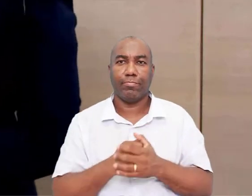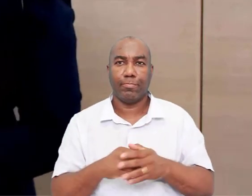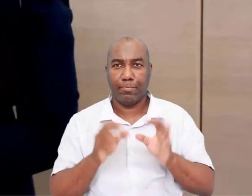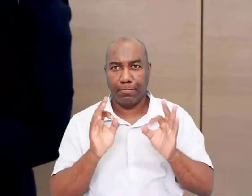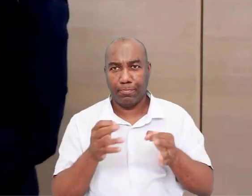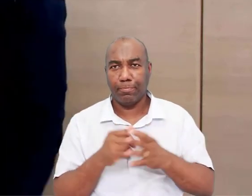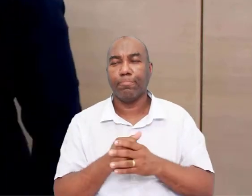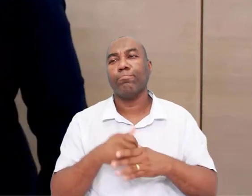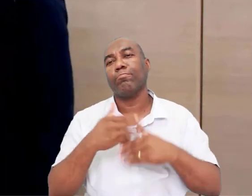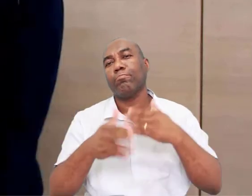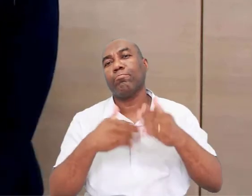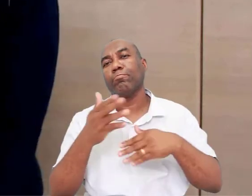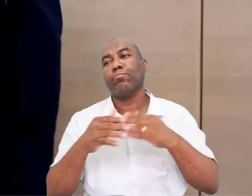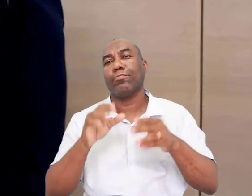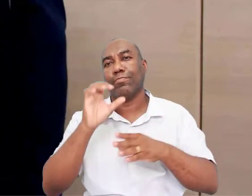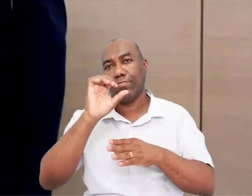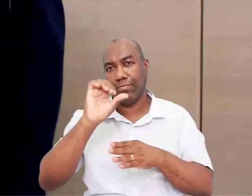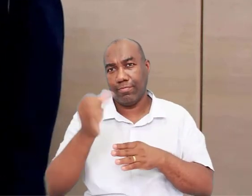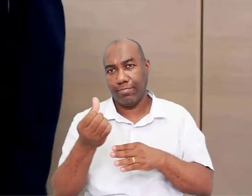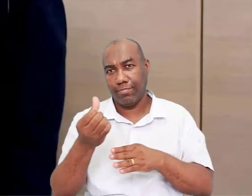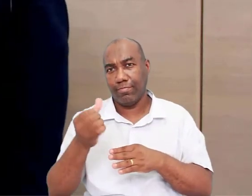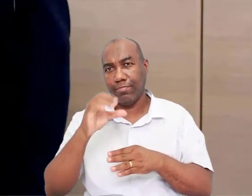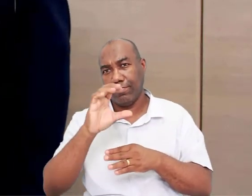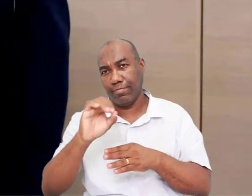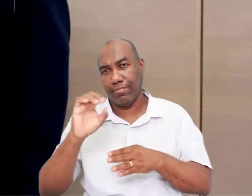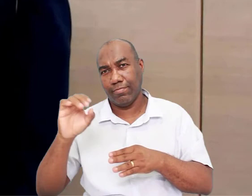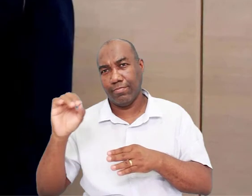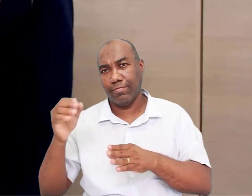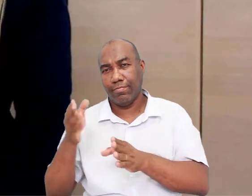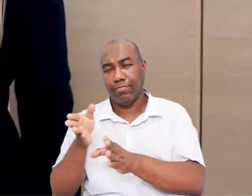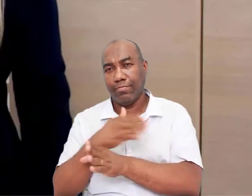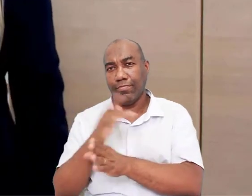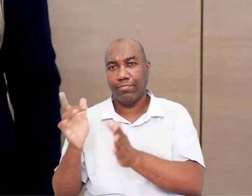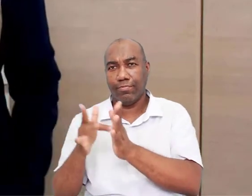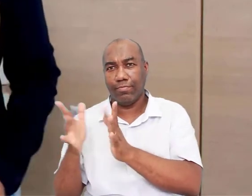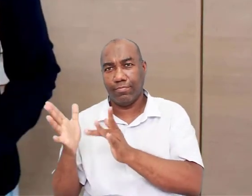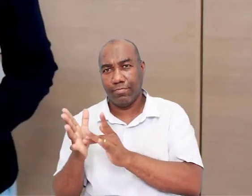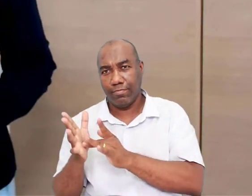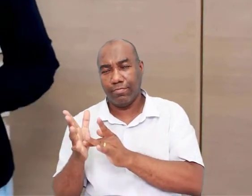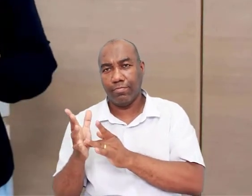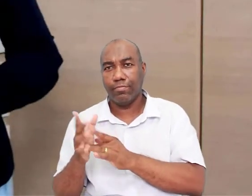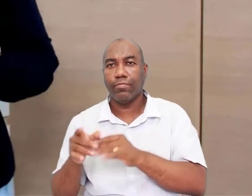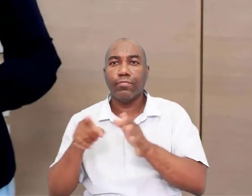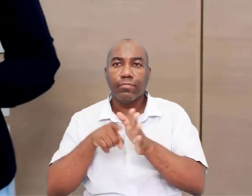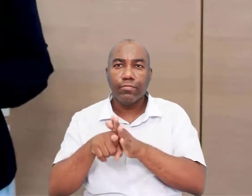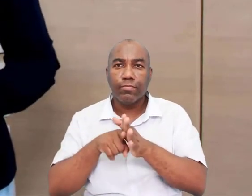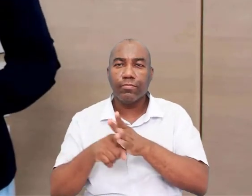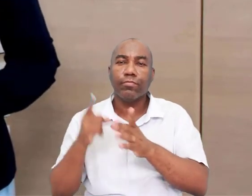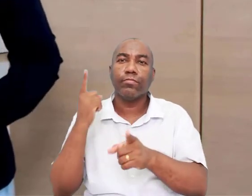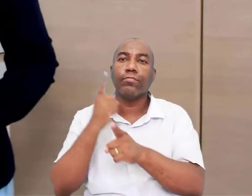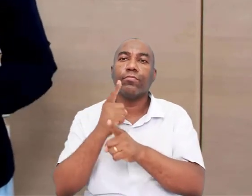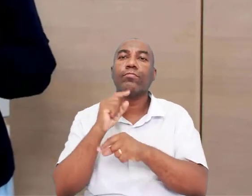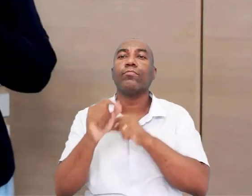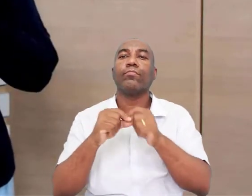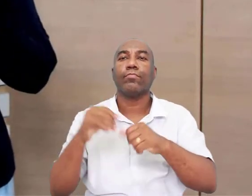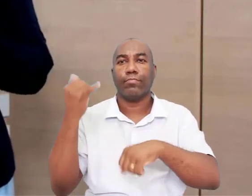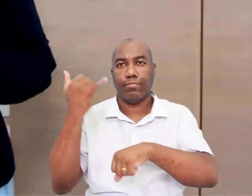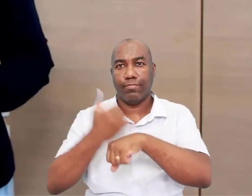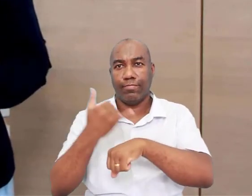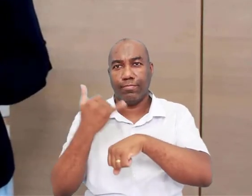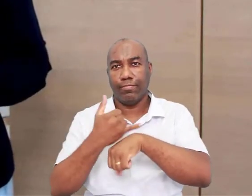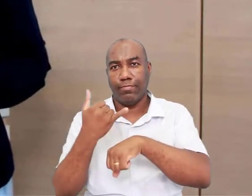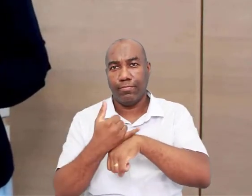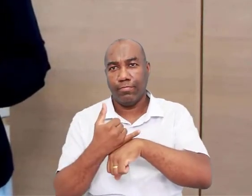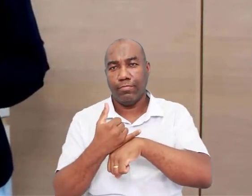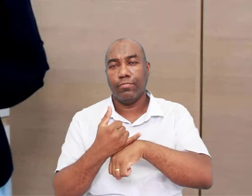Quando chega por volta de 6 mil anos antes de Cristo, o vai acontecer? Eles vão descobrir os metais. E essa nova tecnologia vai mudar a